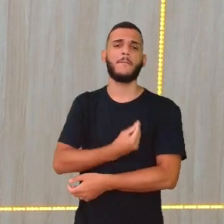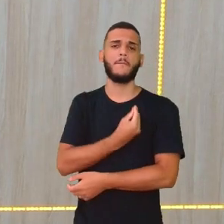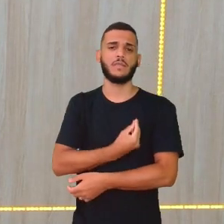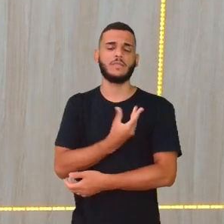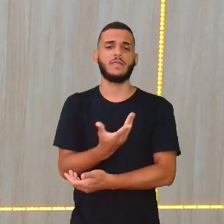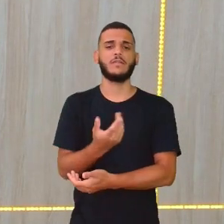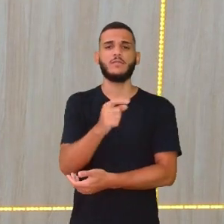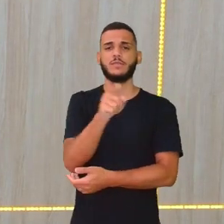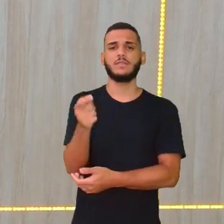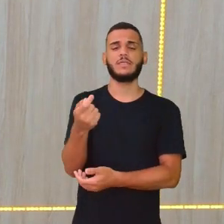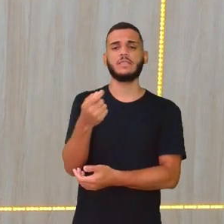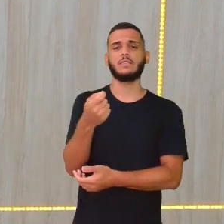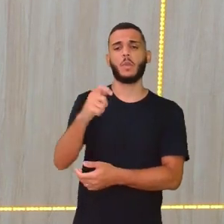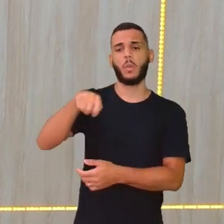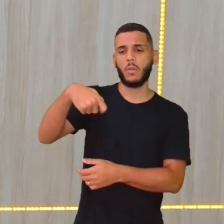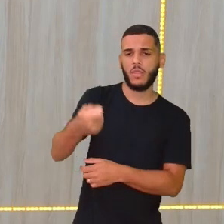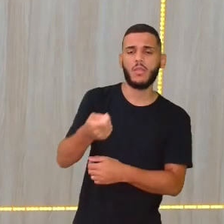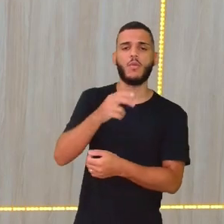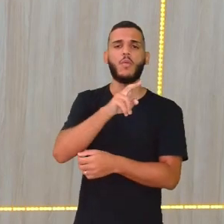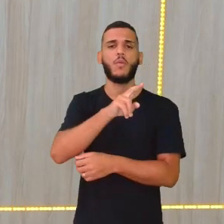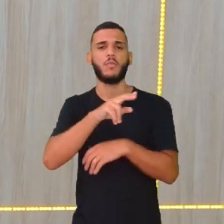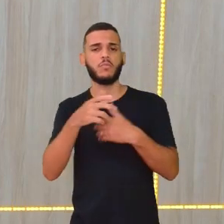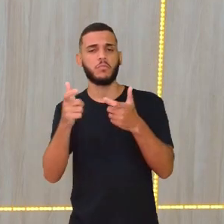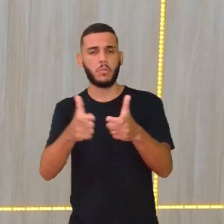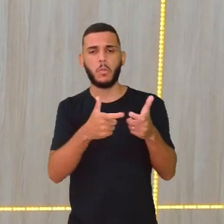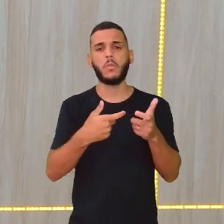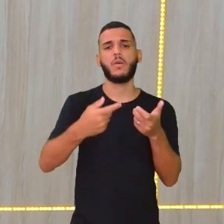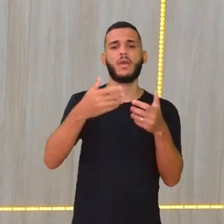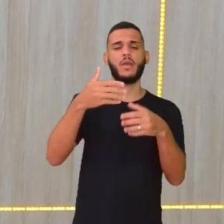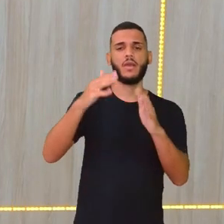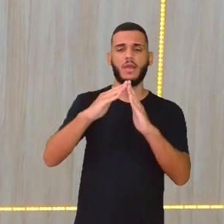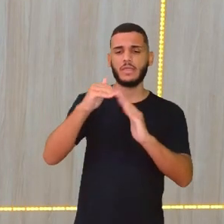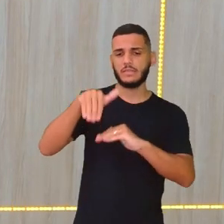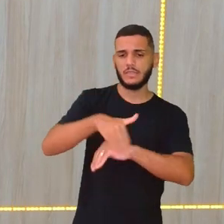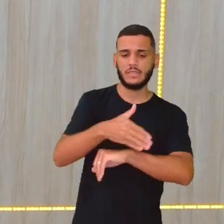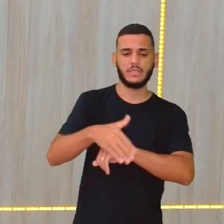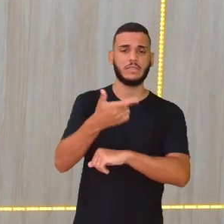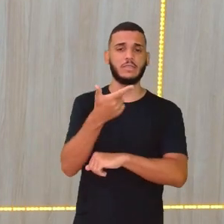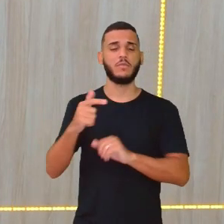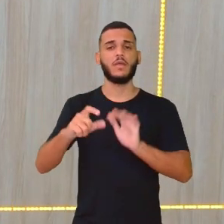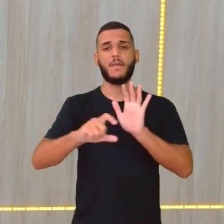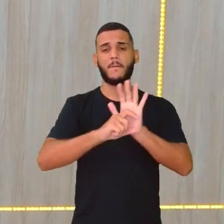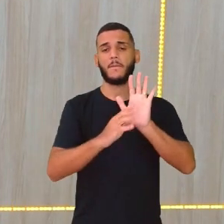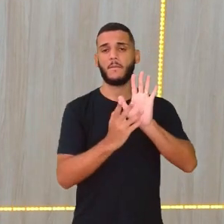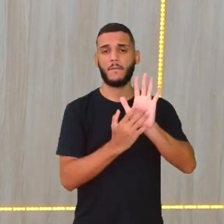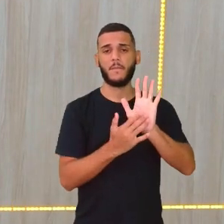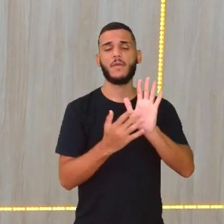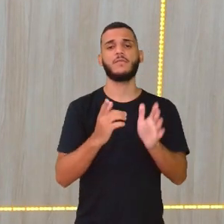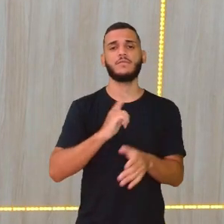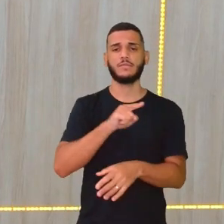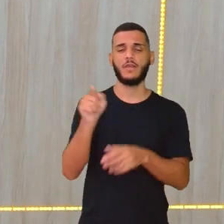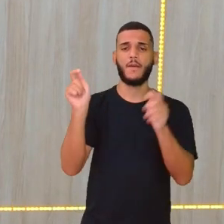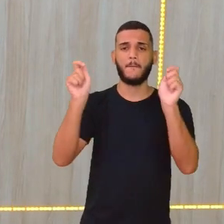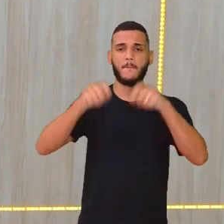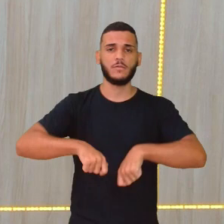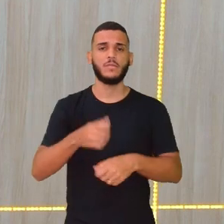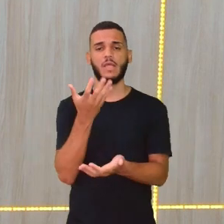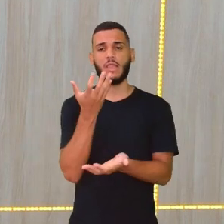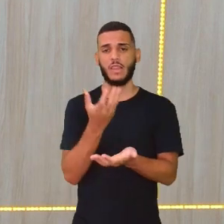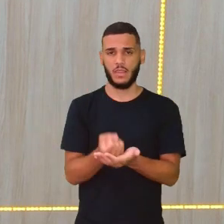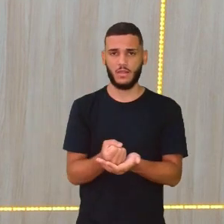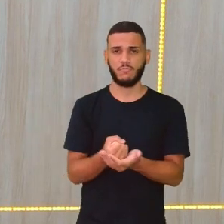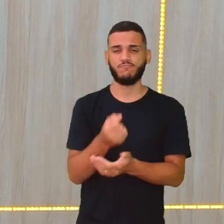o nome de vocês, de onde vocês são. Então, se você ainda não tem, o QR Code está aqui na tela e vocês podem fazer o download aí